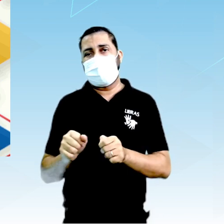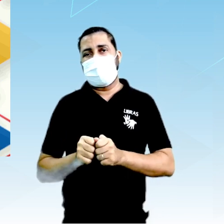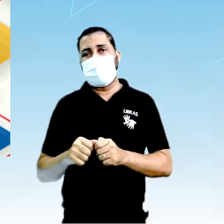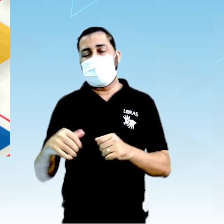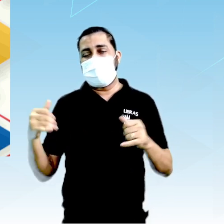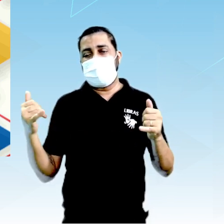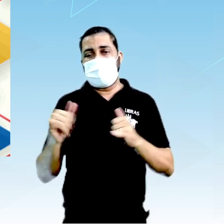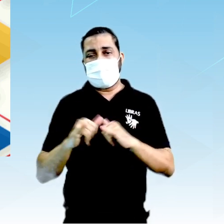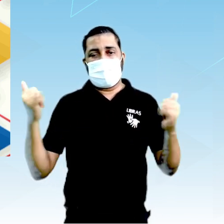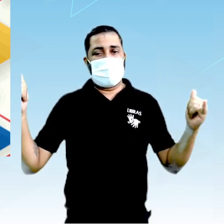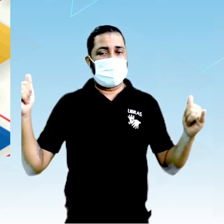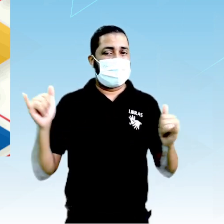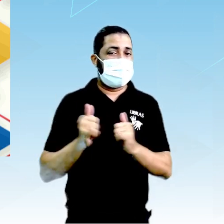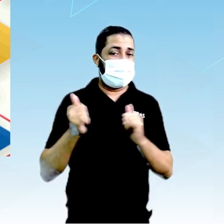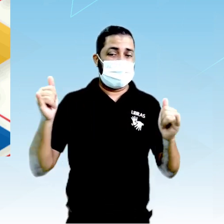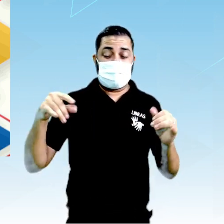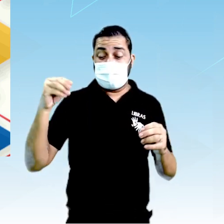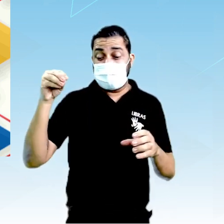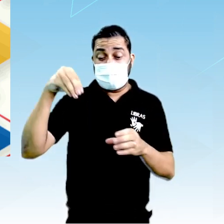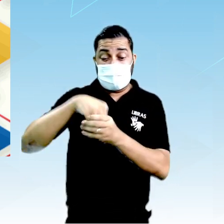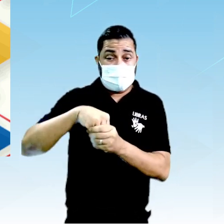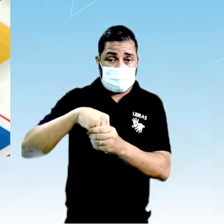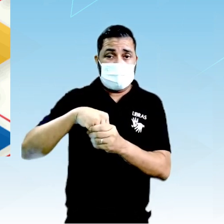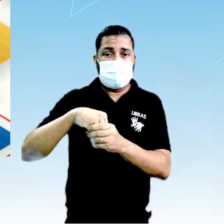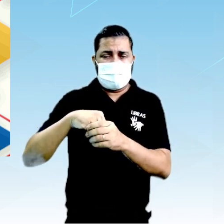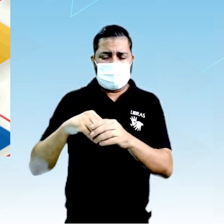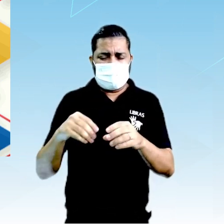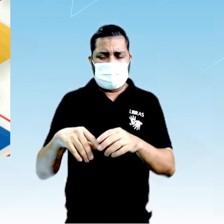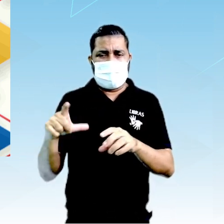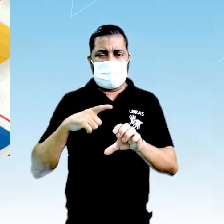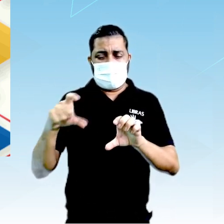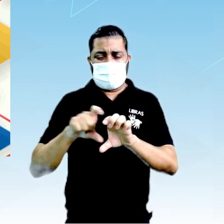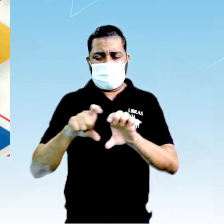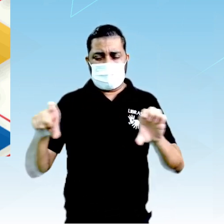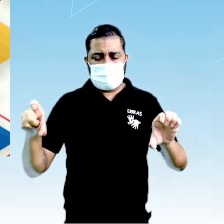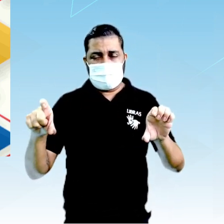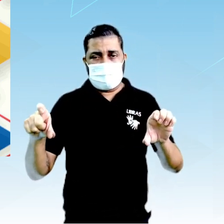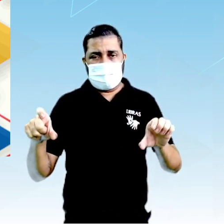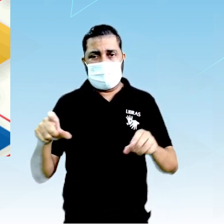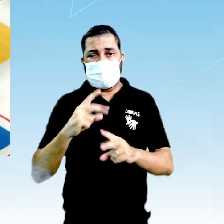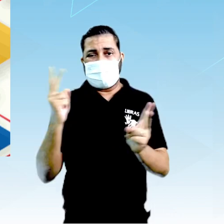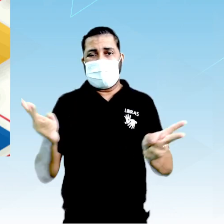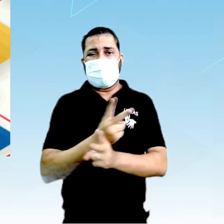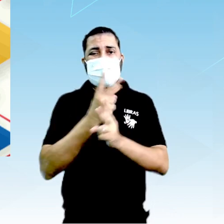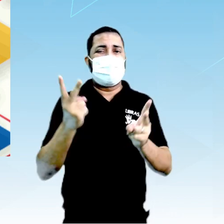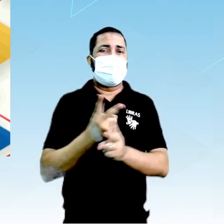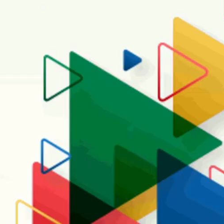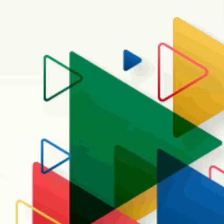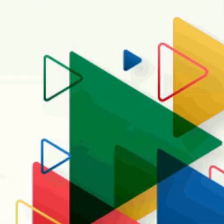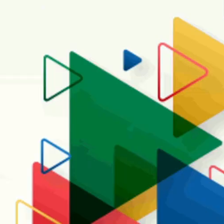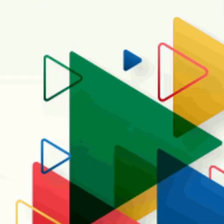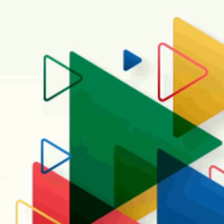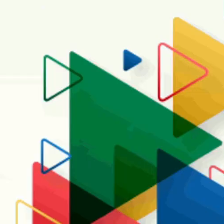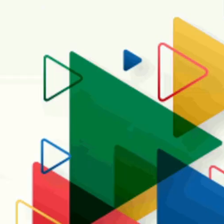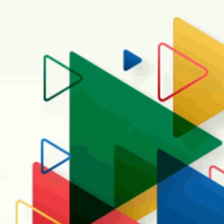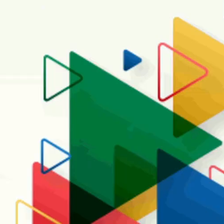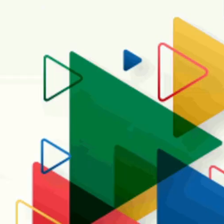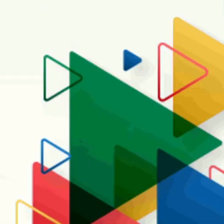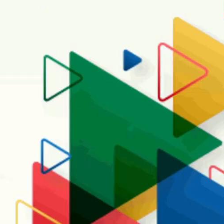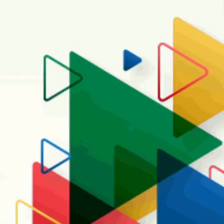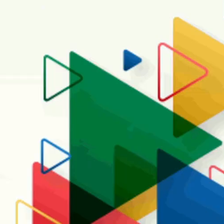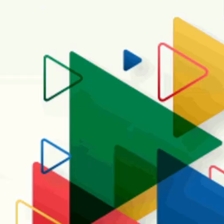elétricas dentro de tubos com ar rarefeito. Então, se colocava uma bomba de vácuo,